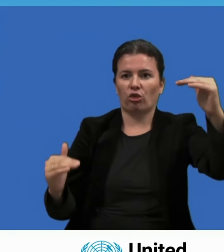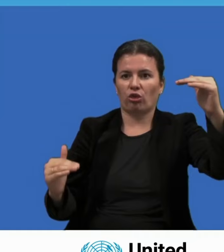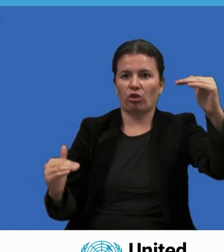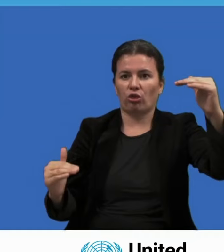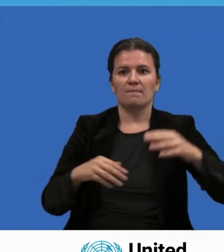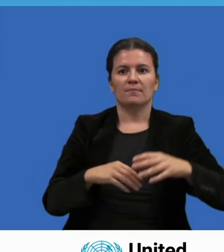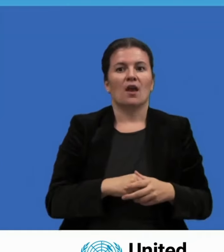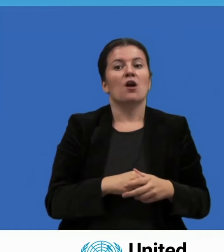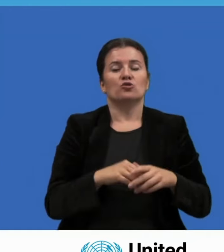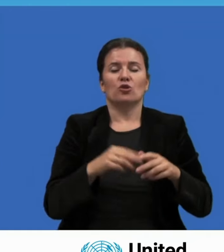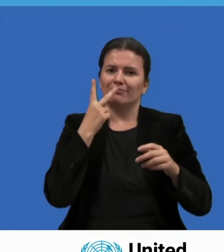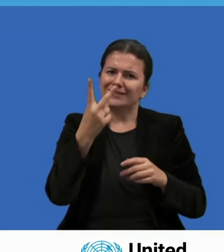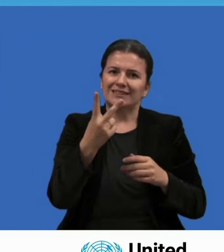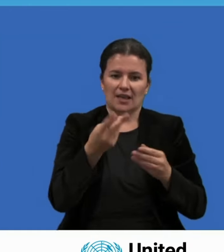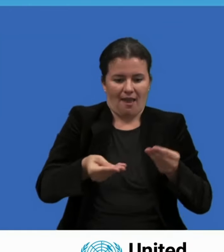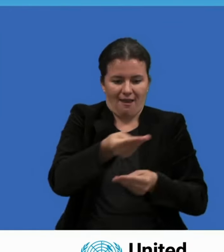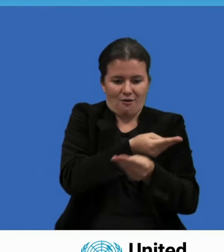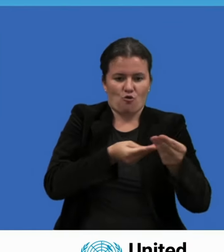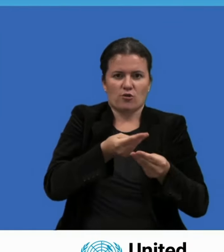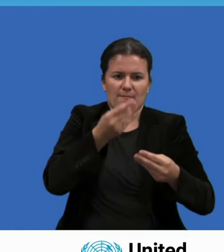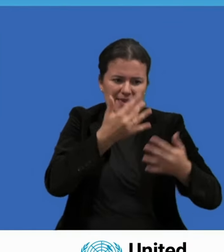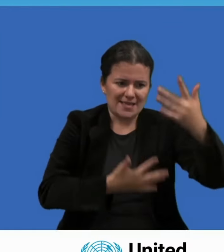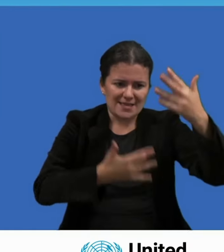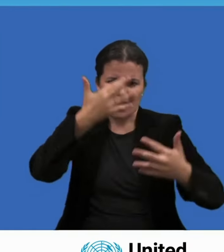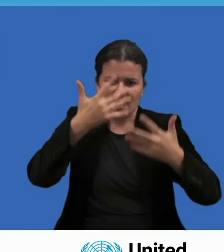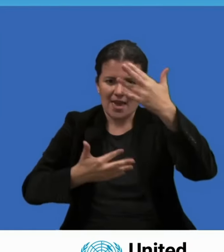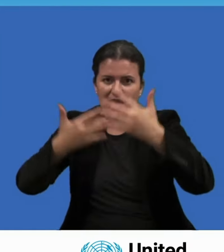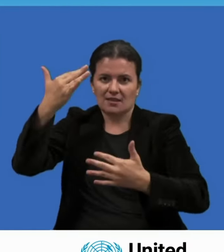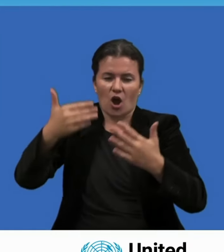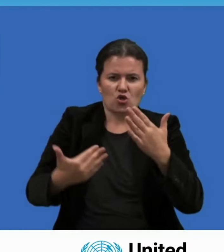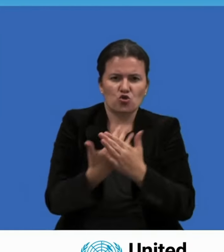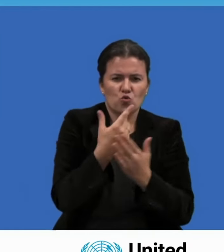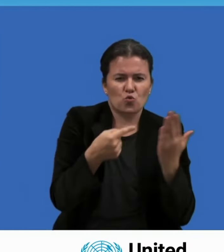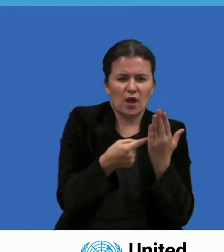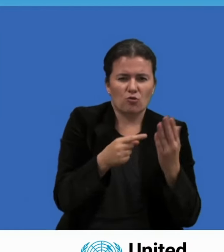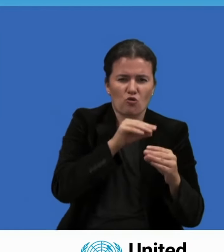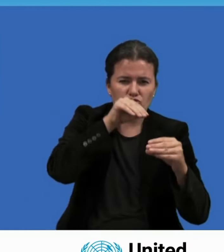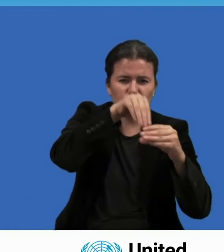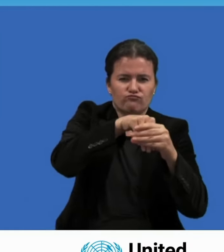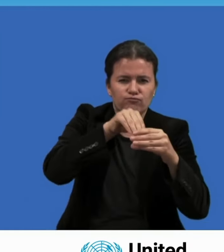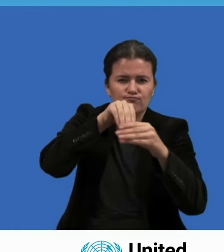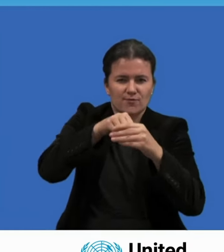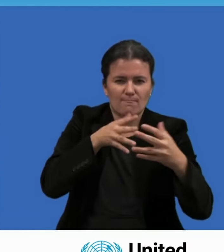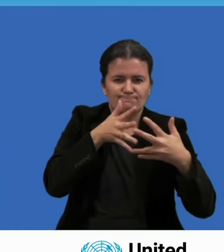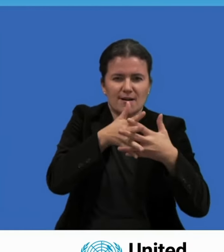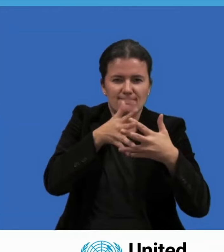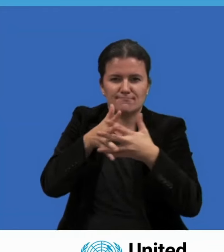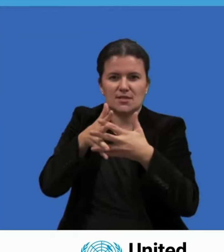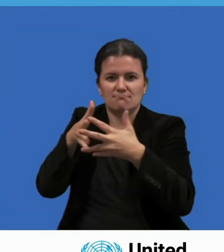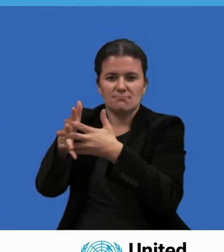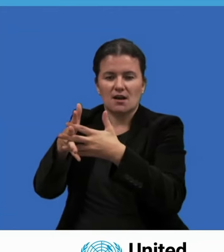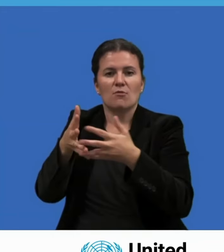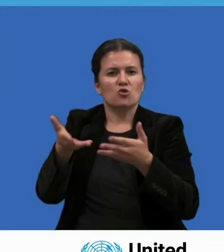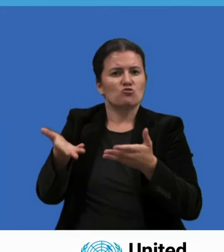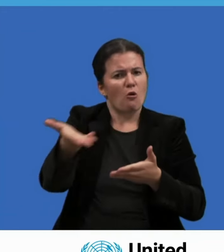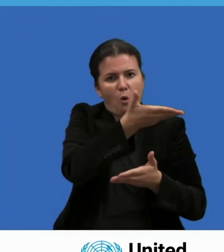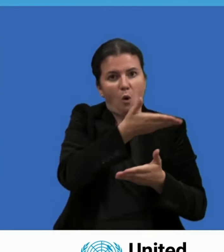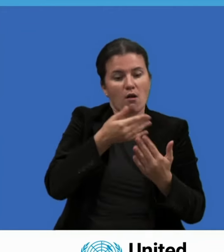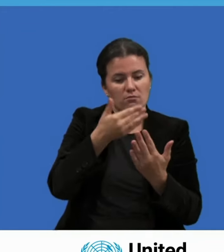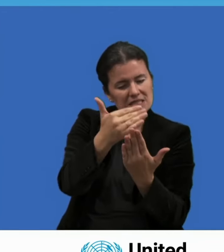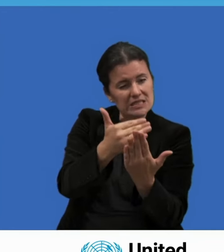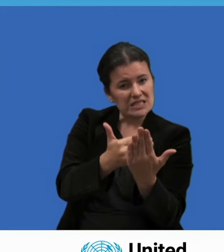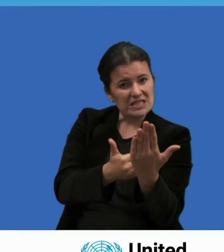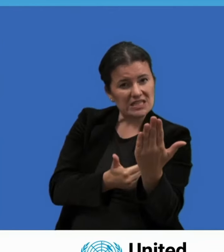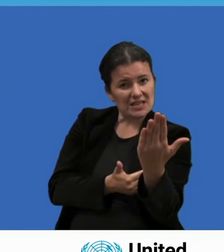Todos estes avanços serão louváveis e significativos, mas ainda assim nos